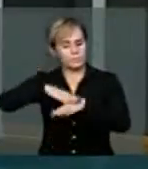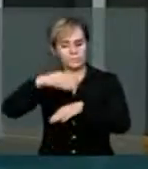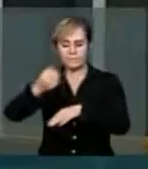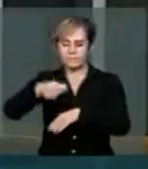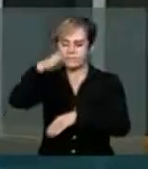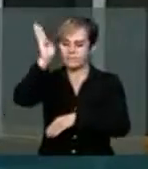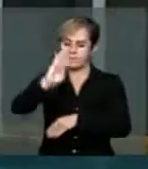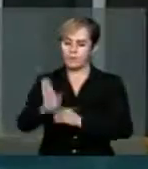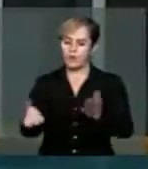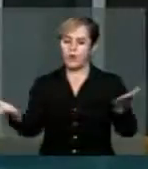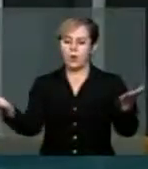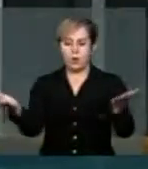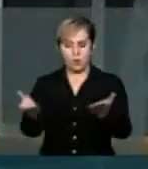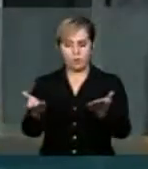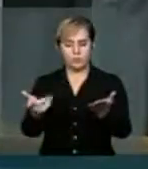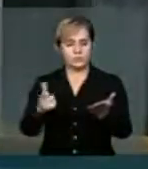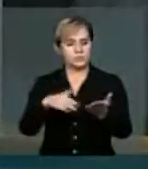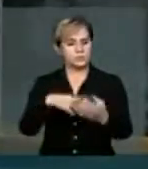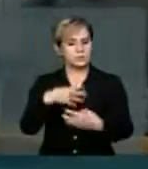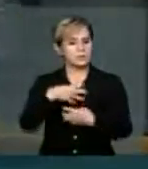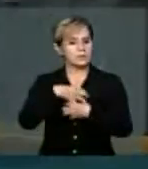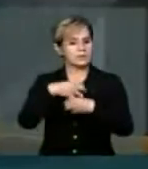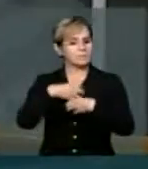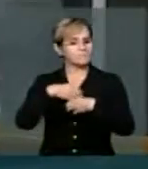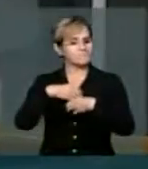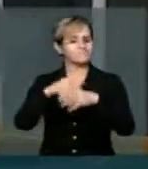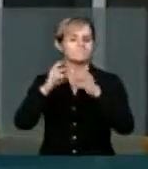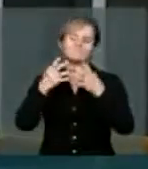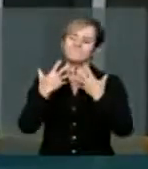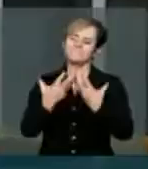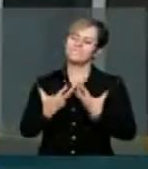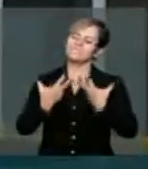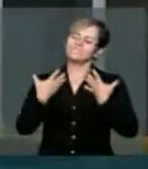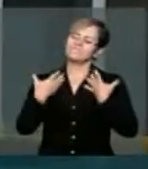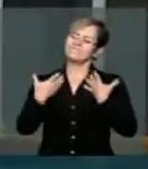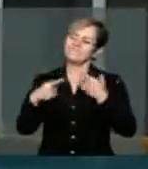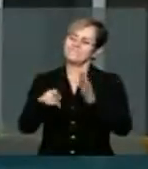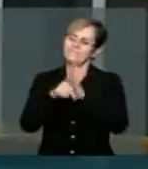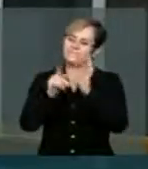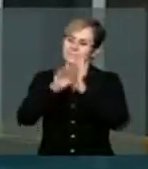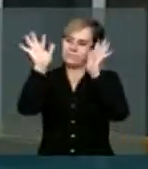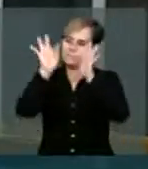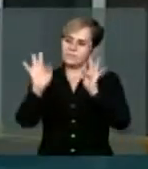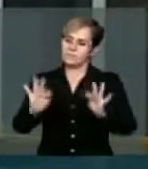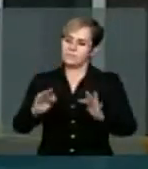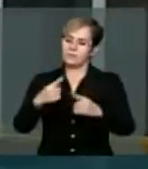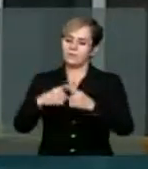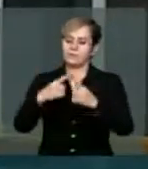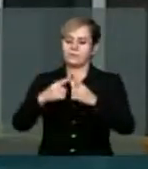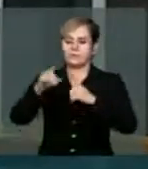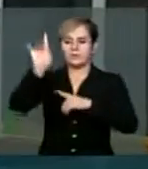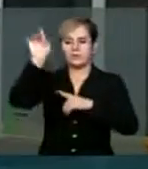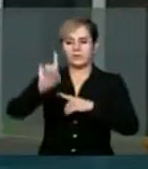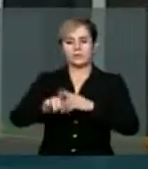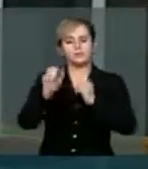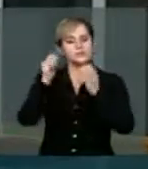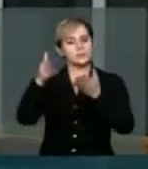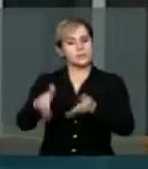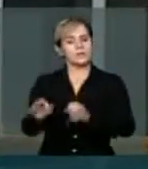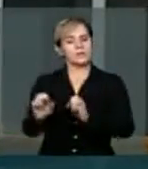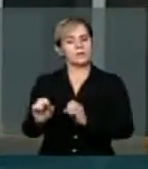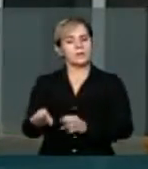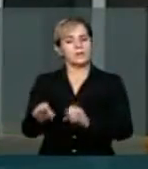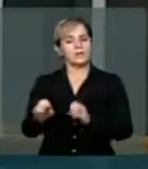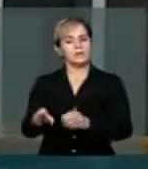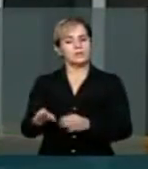hoje, estão se sentindo contemplados com o direito, que é o direito à educação. Então, senhor